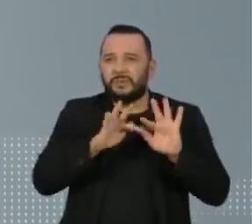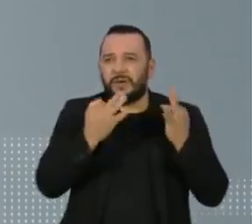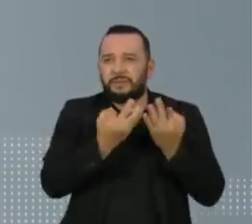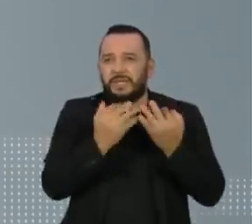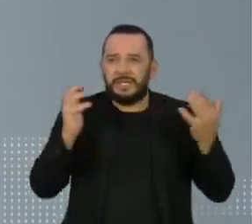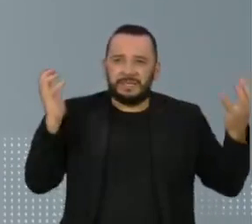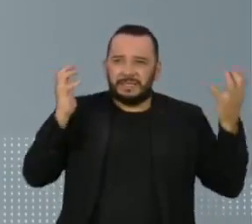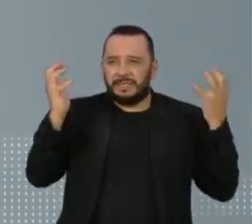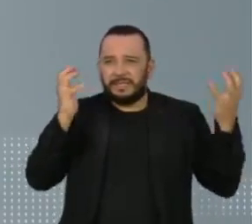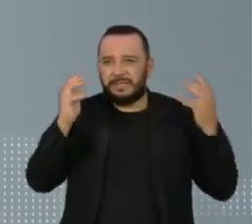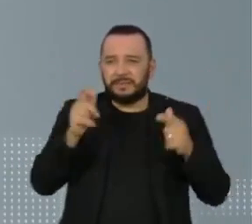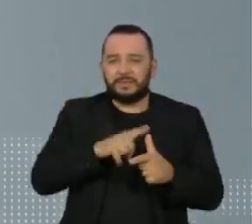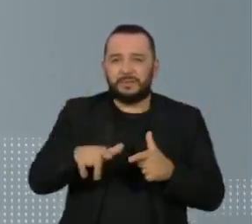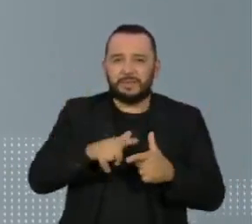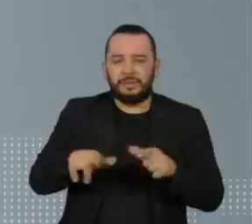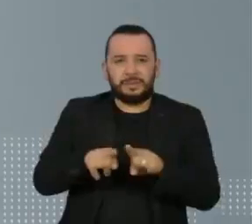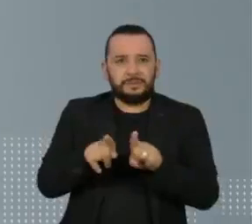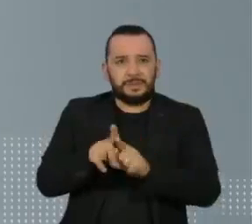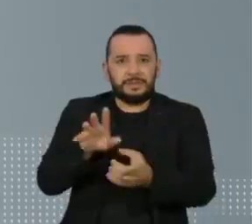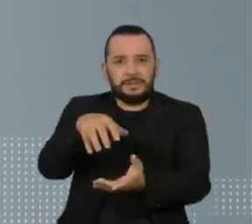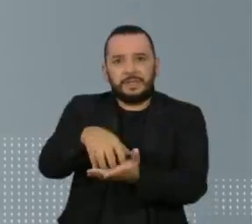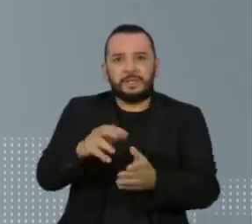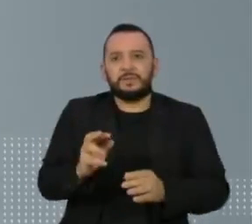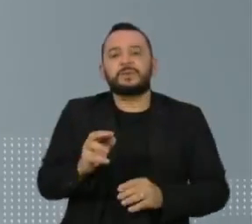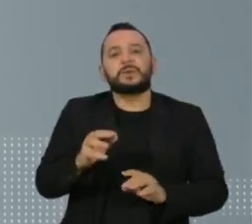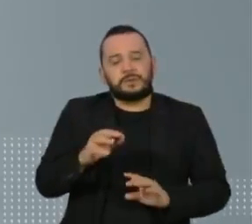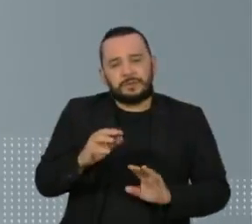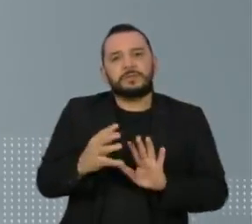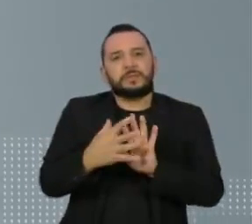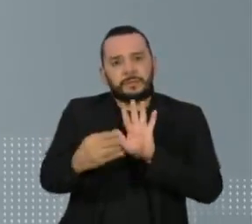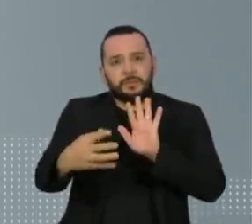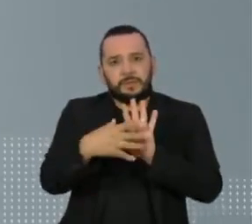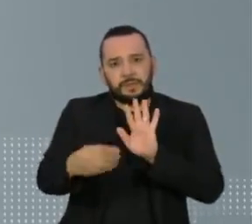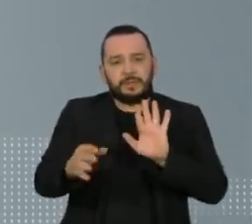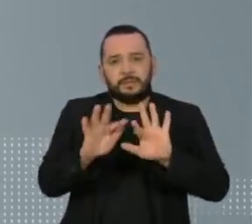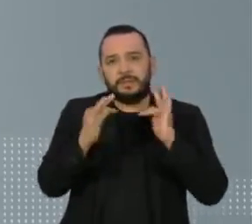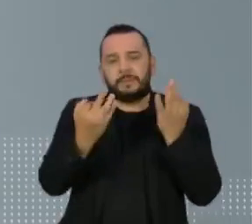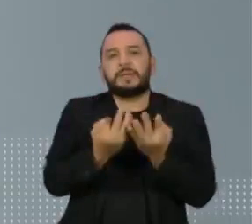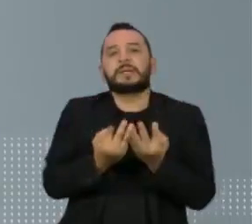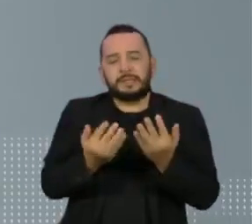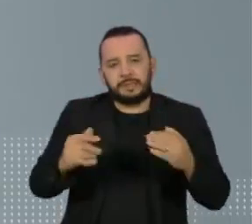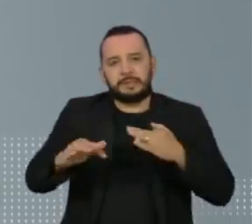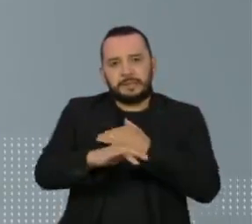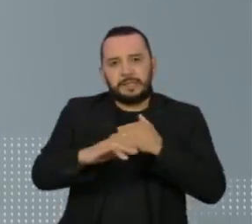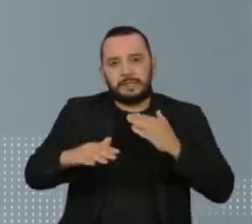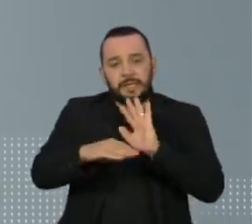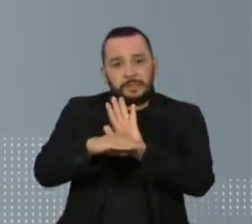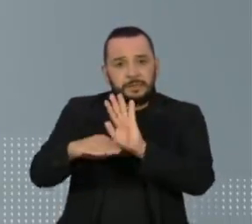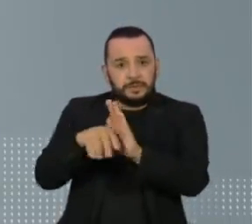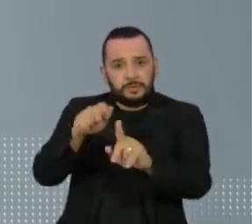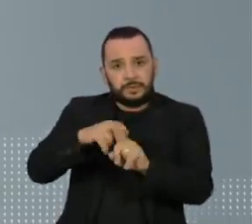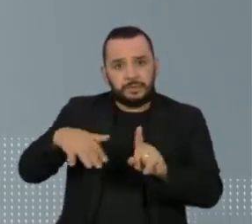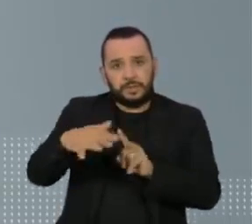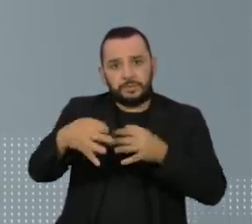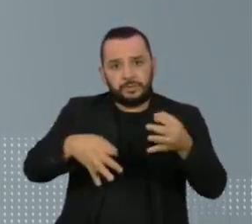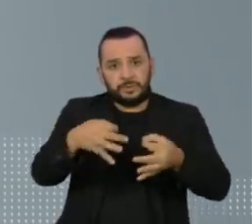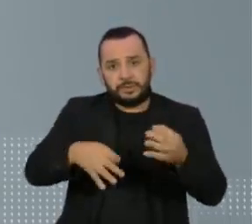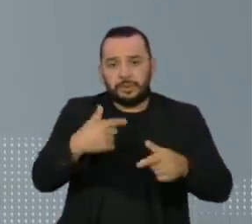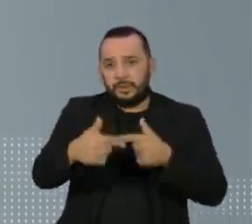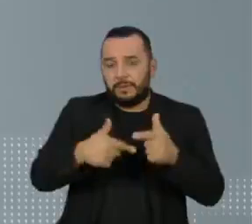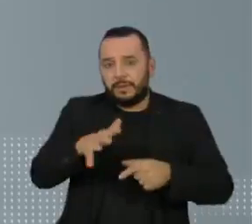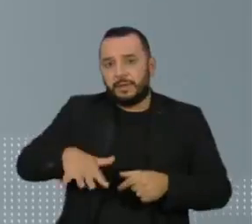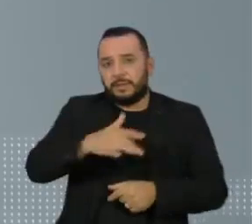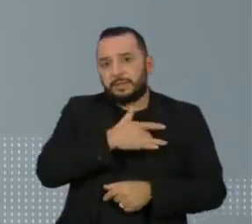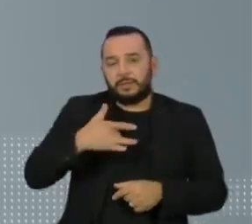a criação de centros de referência para as famílias nas cidades para oferecer assistência social e jurídica, serviços de saúde,